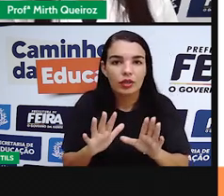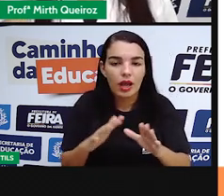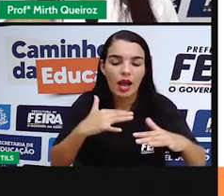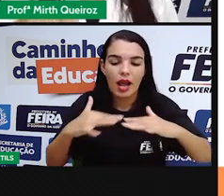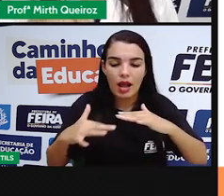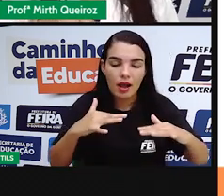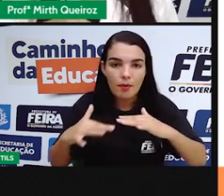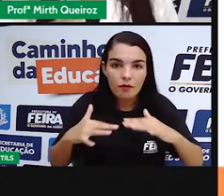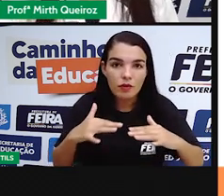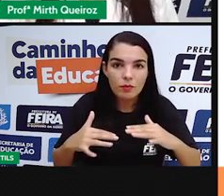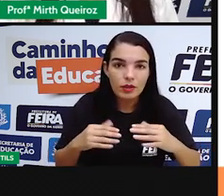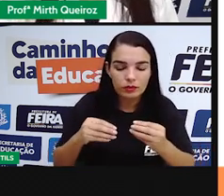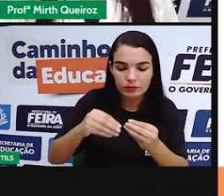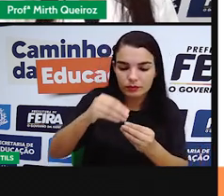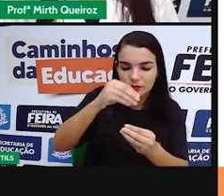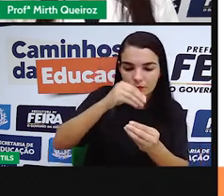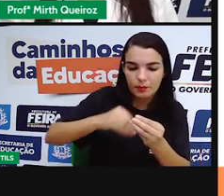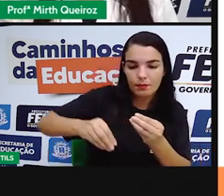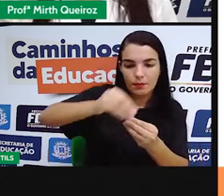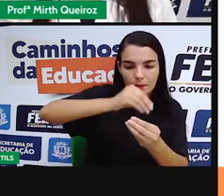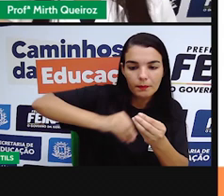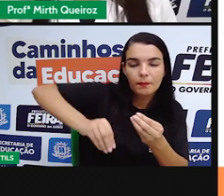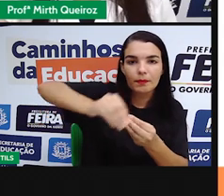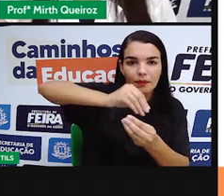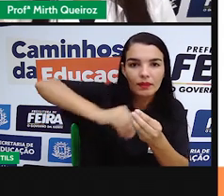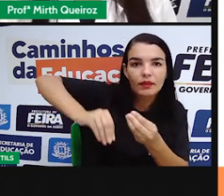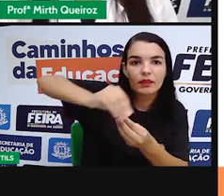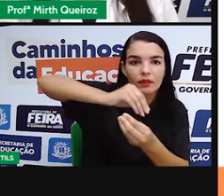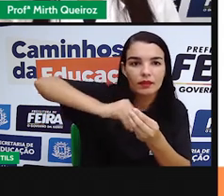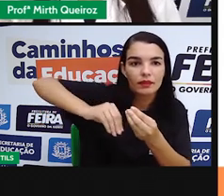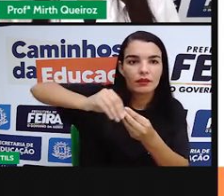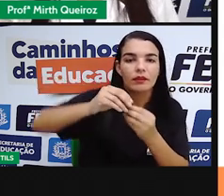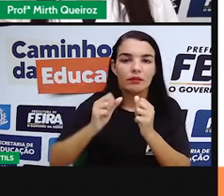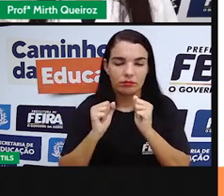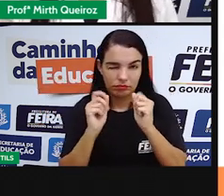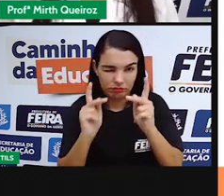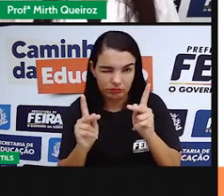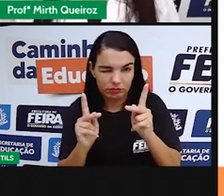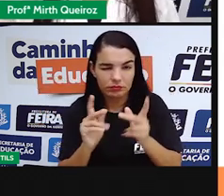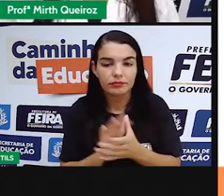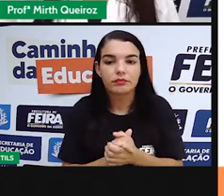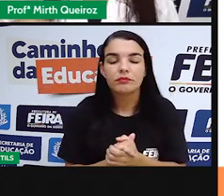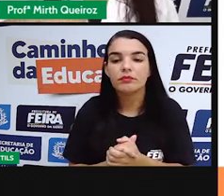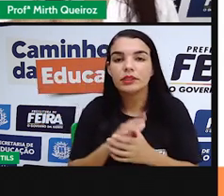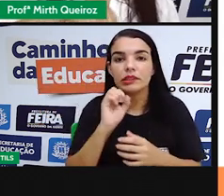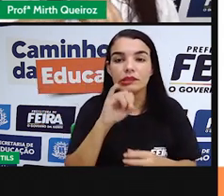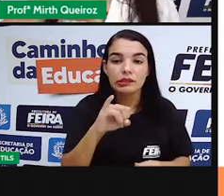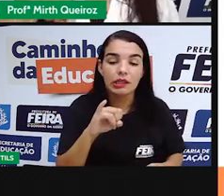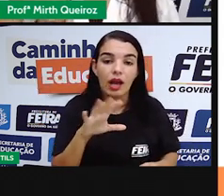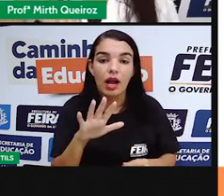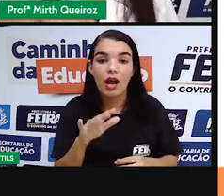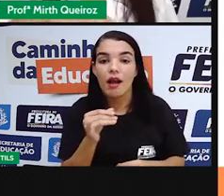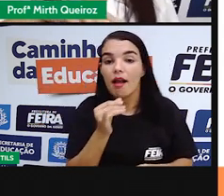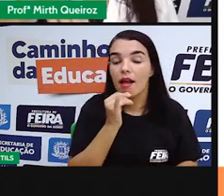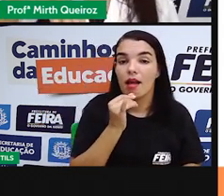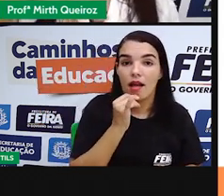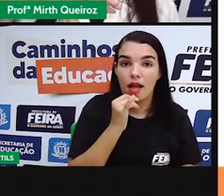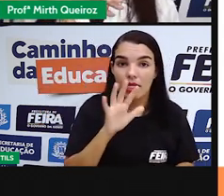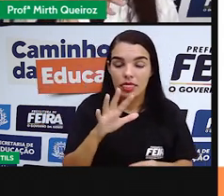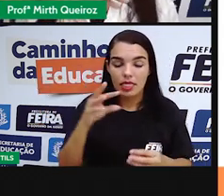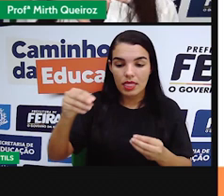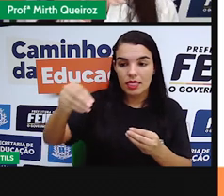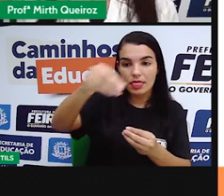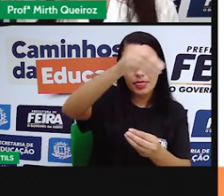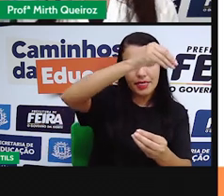translação, o movimento que a Terra faz em torno do Sol. O movimento que a Terra faz em torno de si mesma,